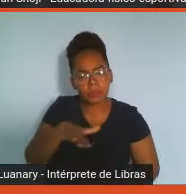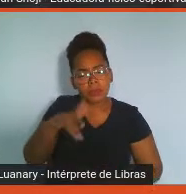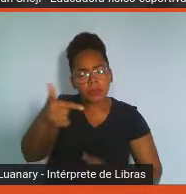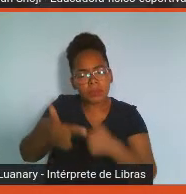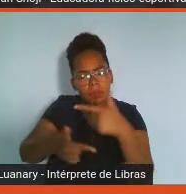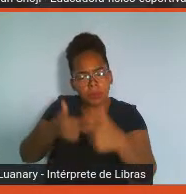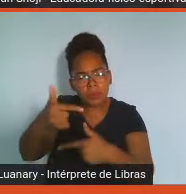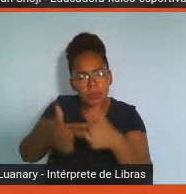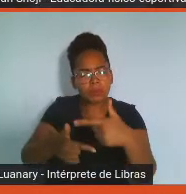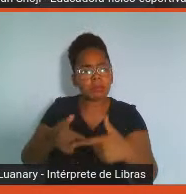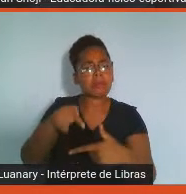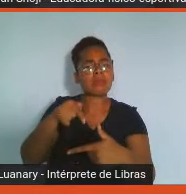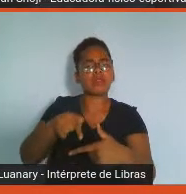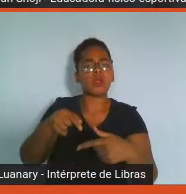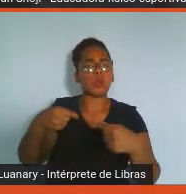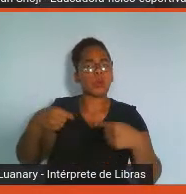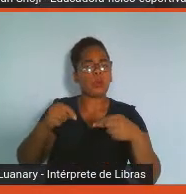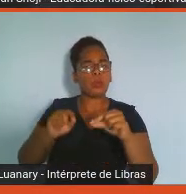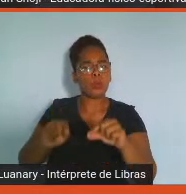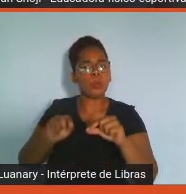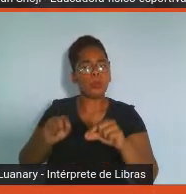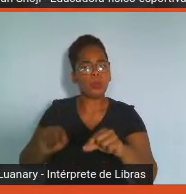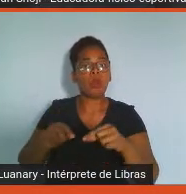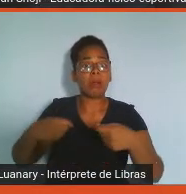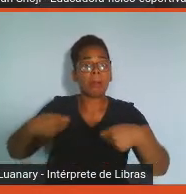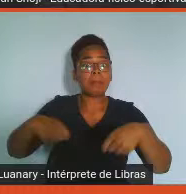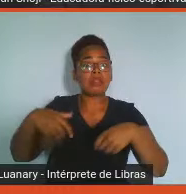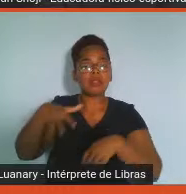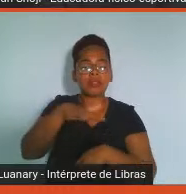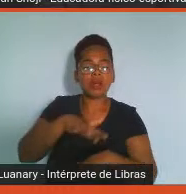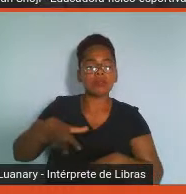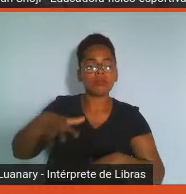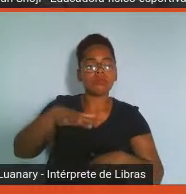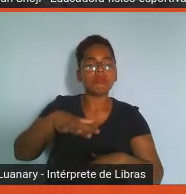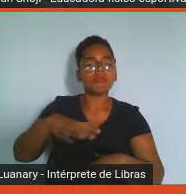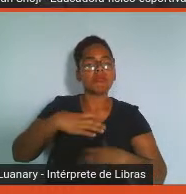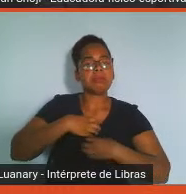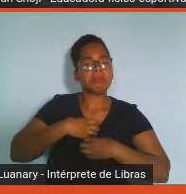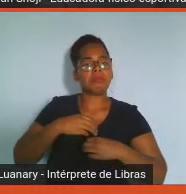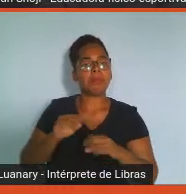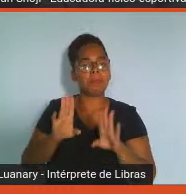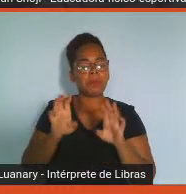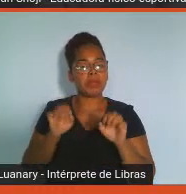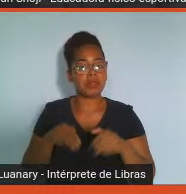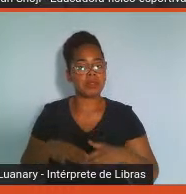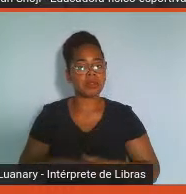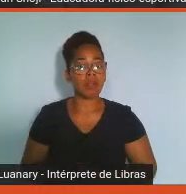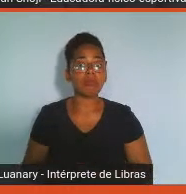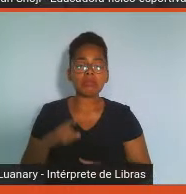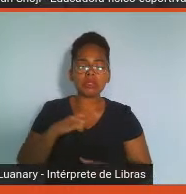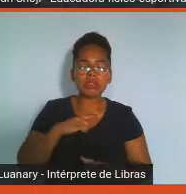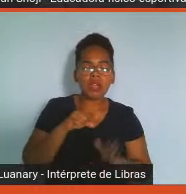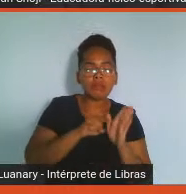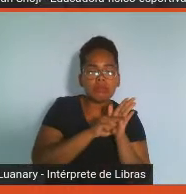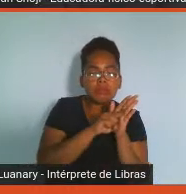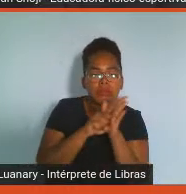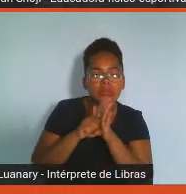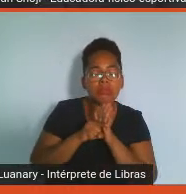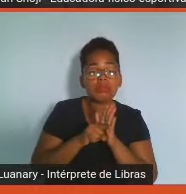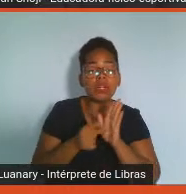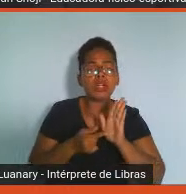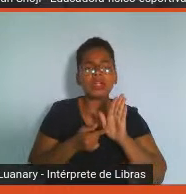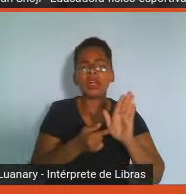desejável. Uma pesquisa procurou entender como a pandemia impactou as organizações e a sua